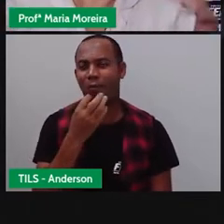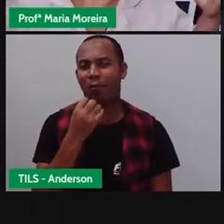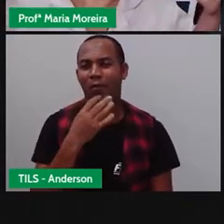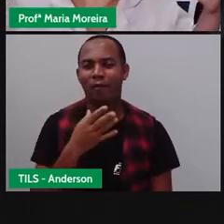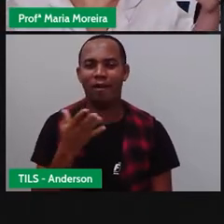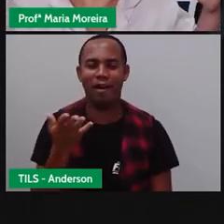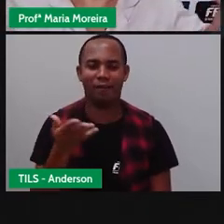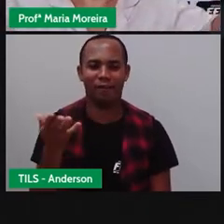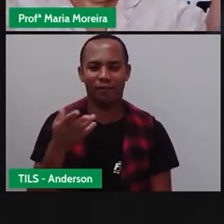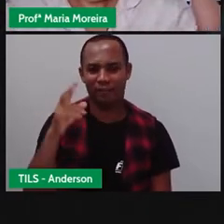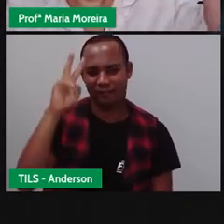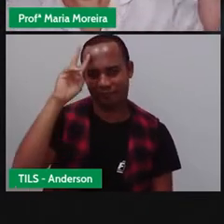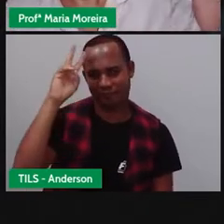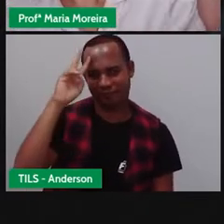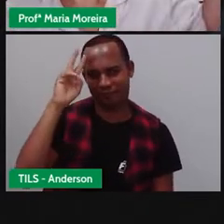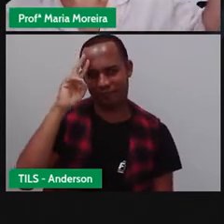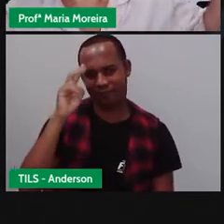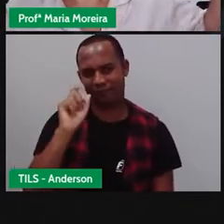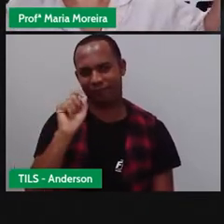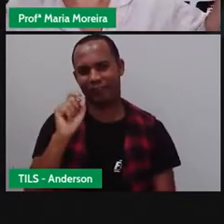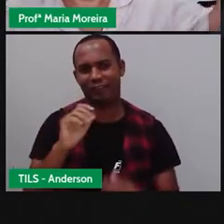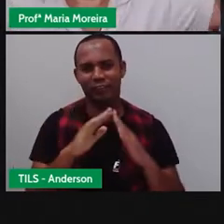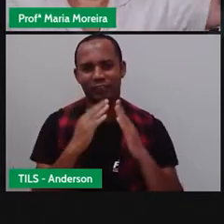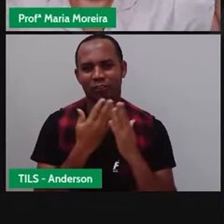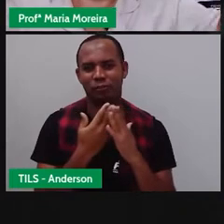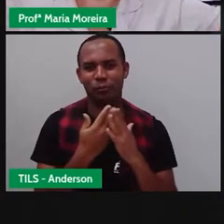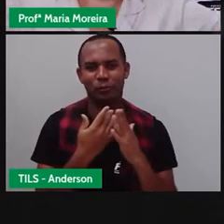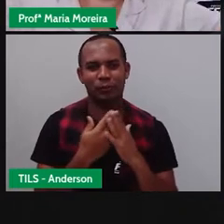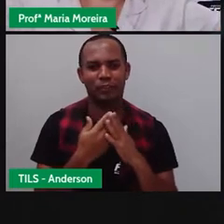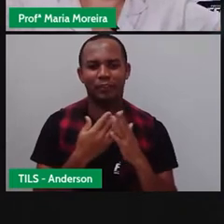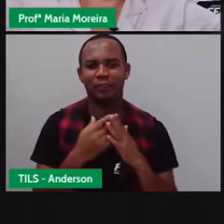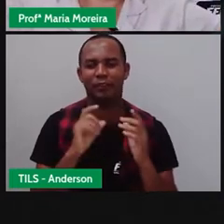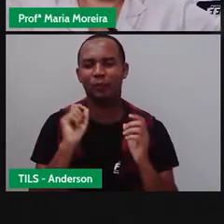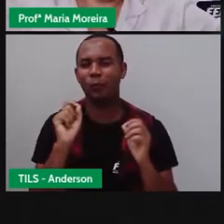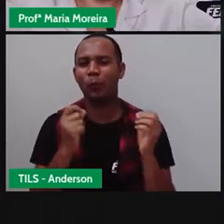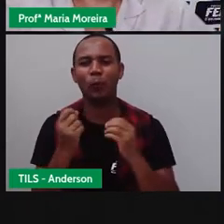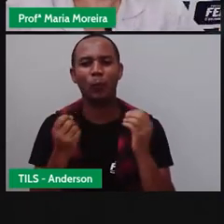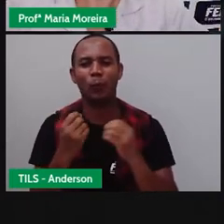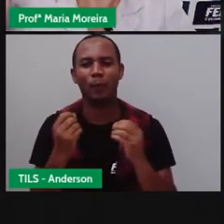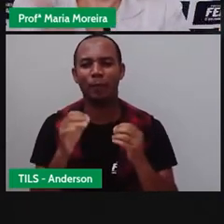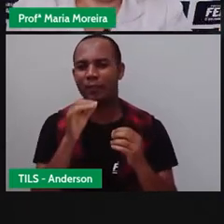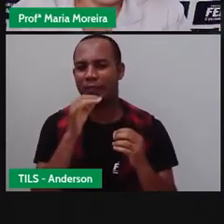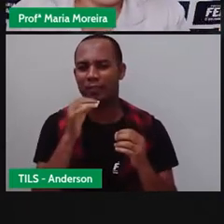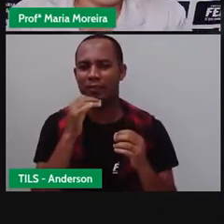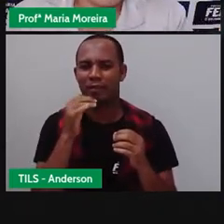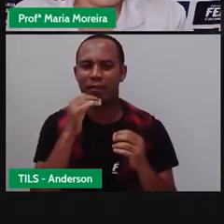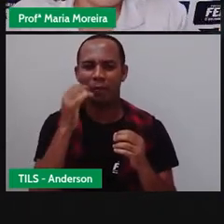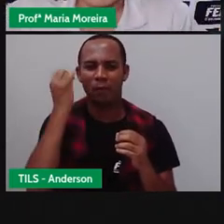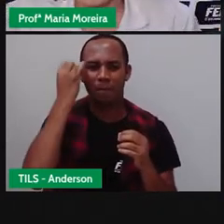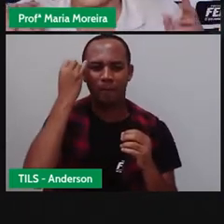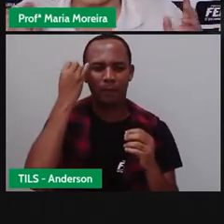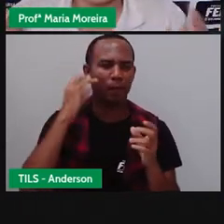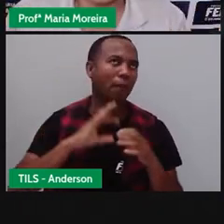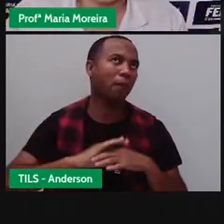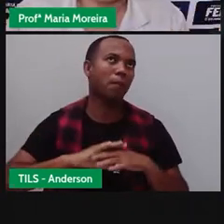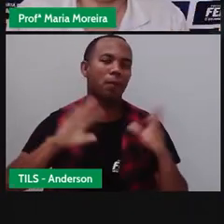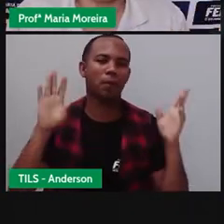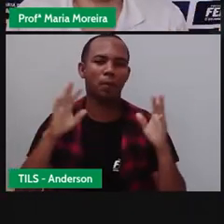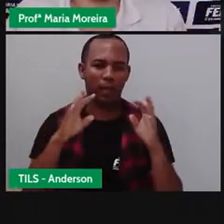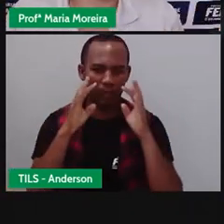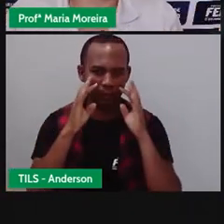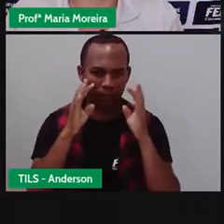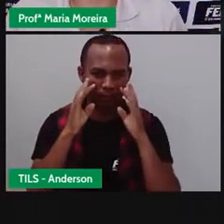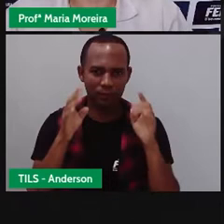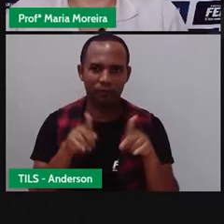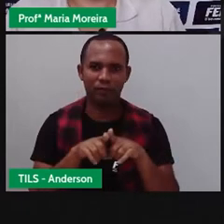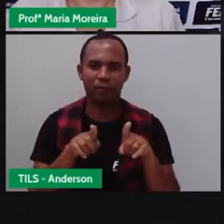segundô. Bora aí, ó, tirando essa poeira, jogando essa preguiça pro lado, caderninho na mão, prestando atenção no